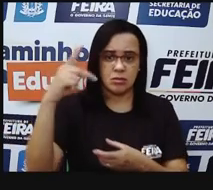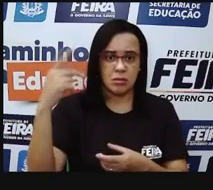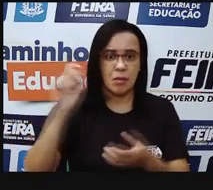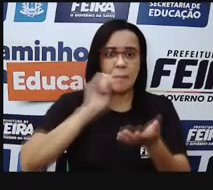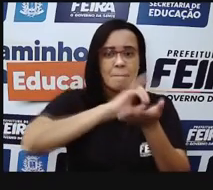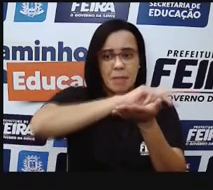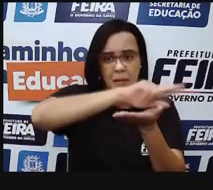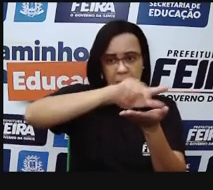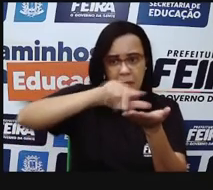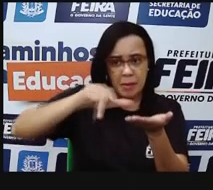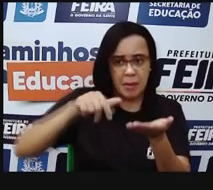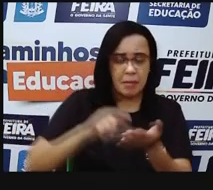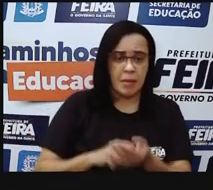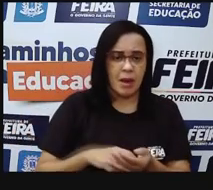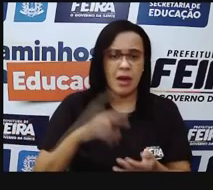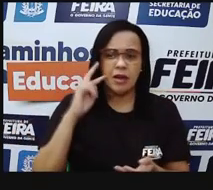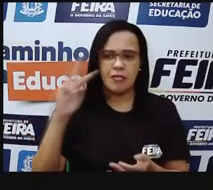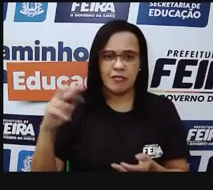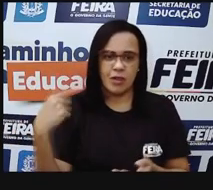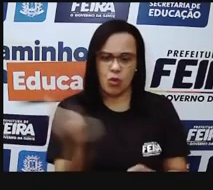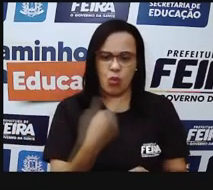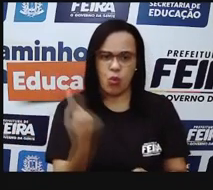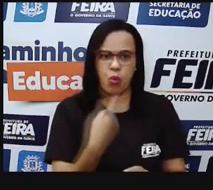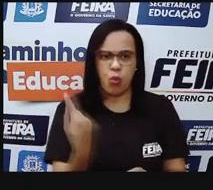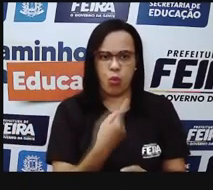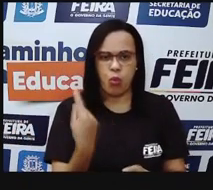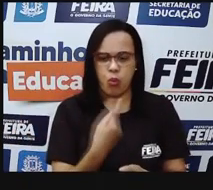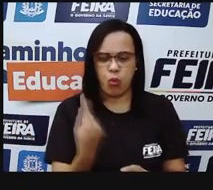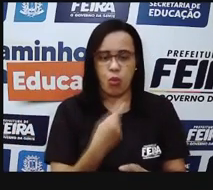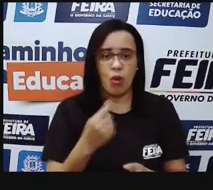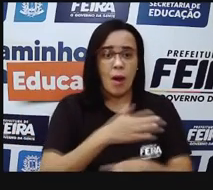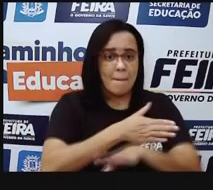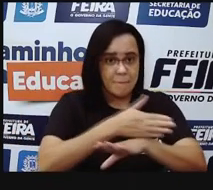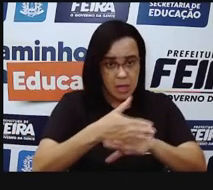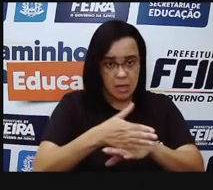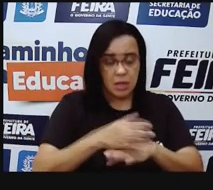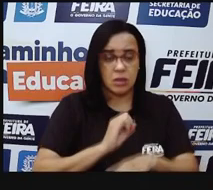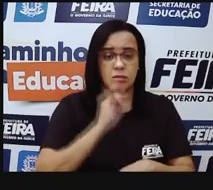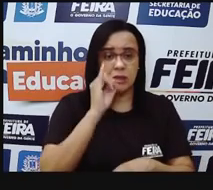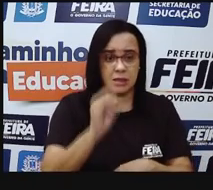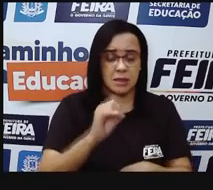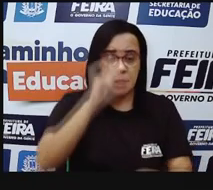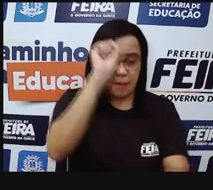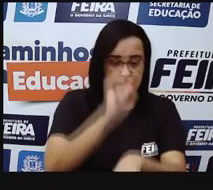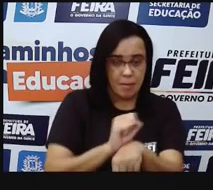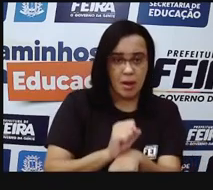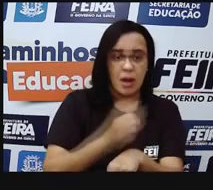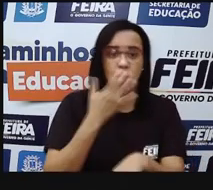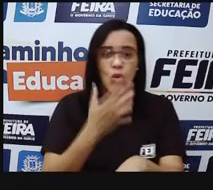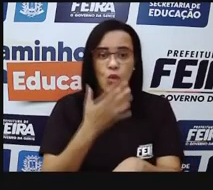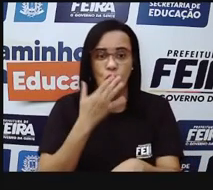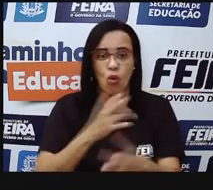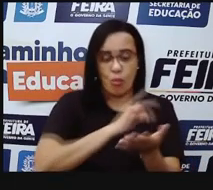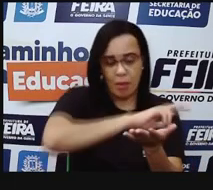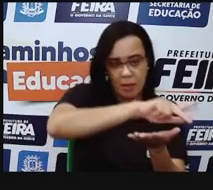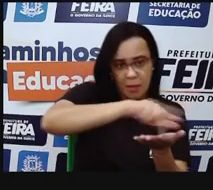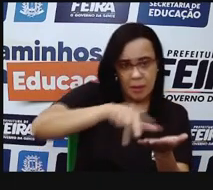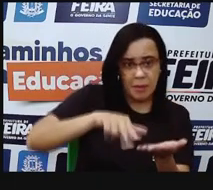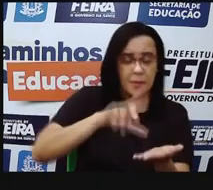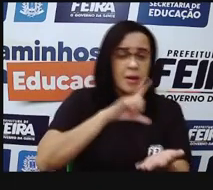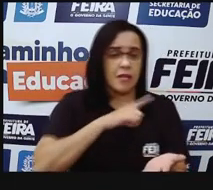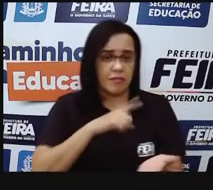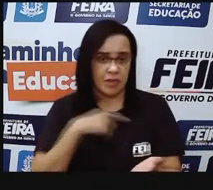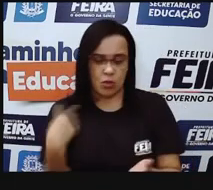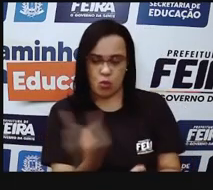ele está paradinho, a gente vê todas as cores, né, as cores primárias e as cores compostas. Quando esse disco se